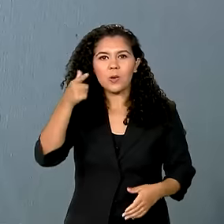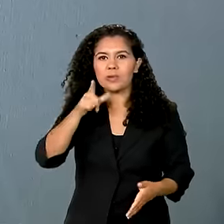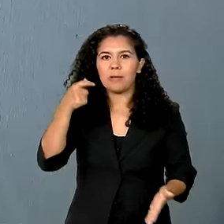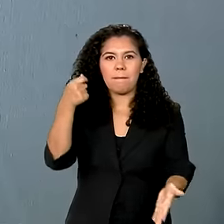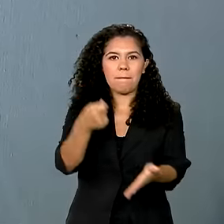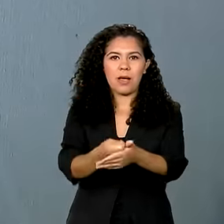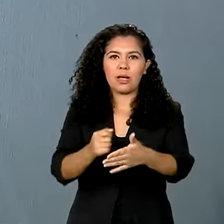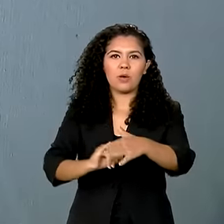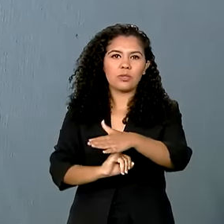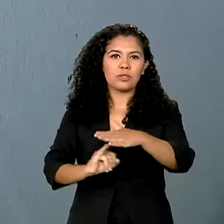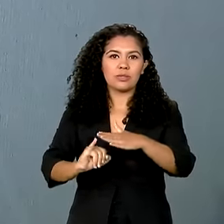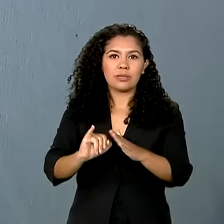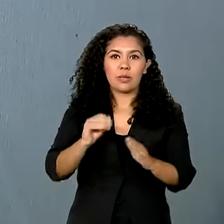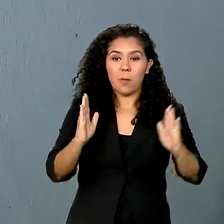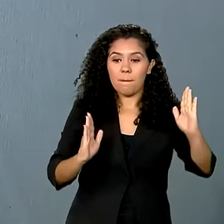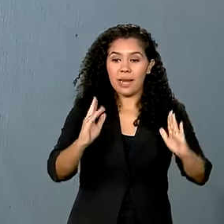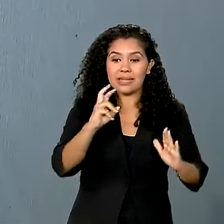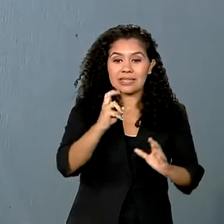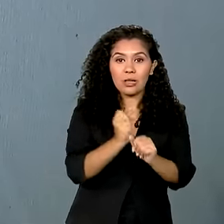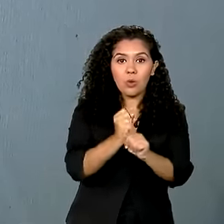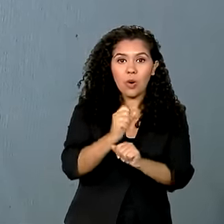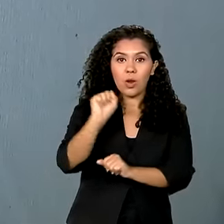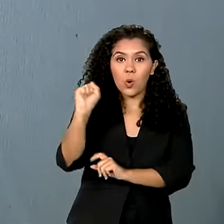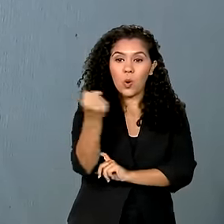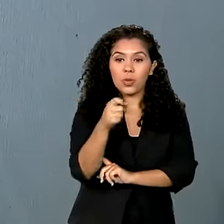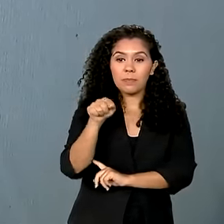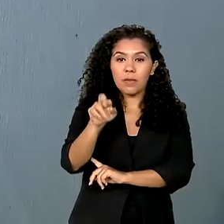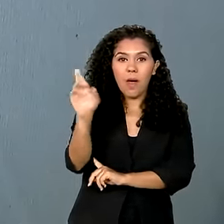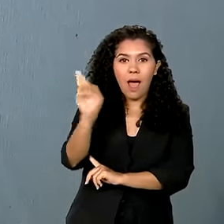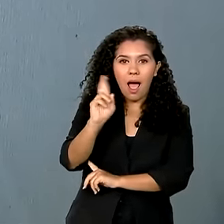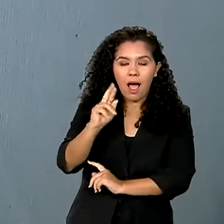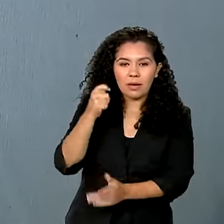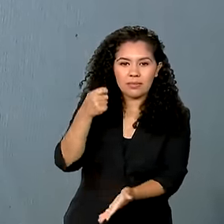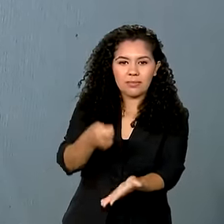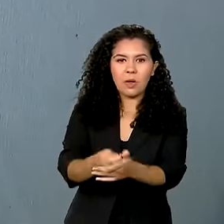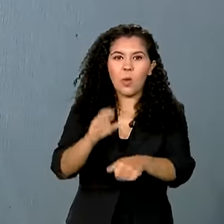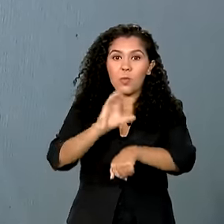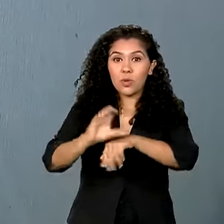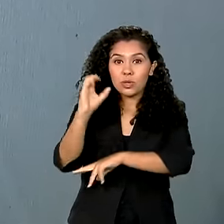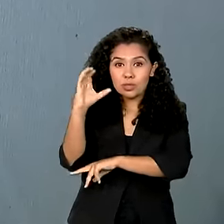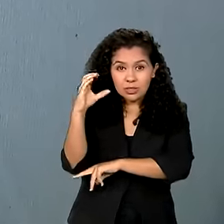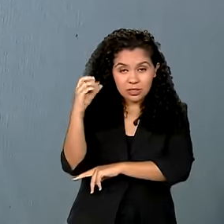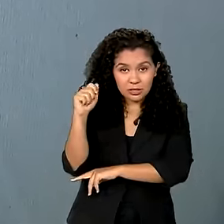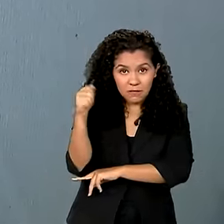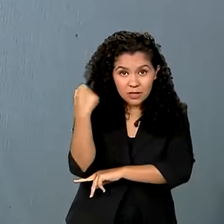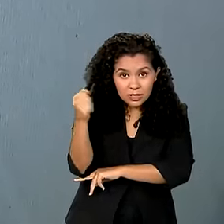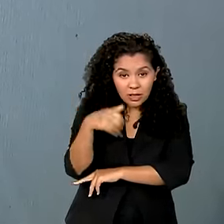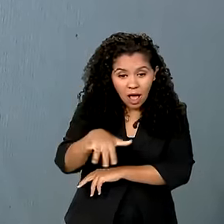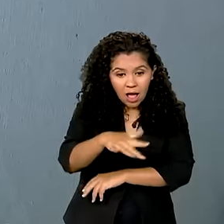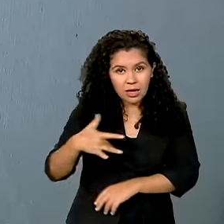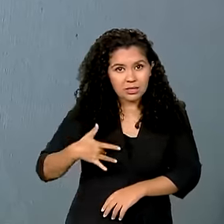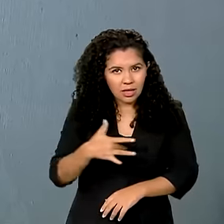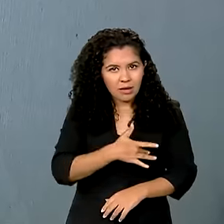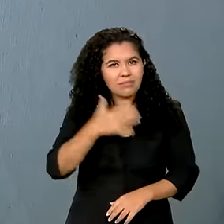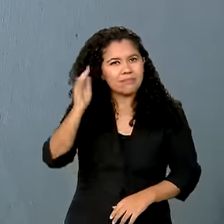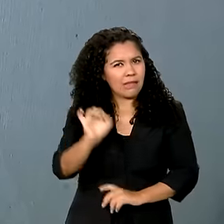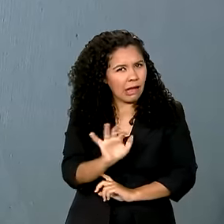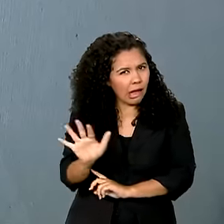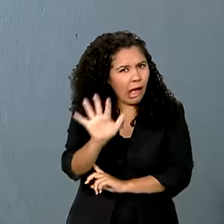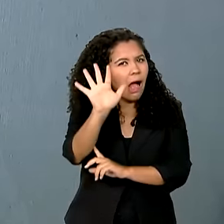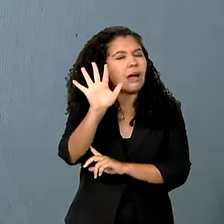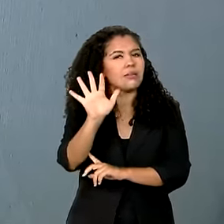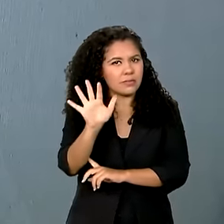instituição de 5 anos pelo valor de 8 mil. Por custo de fisioterapia, para quem é da área da saúde sabe que o custo é extremamente caro.